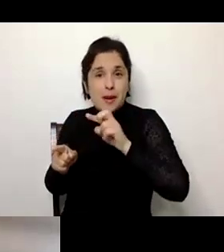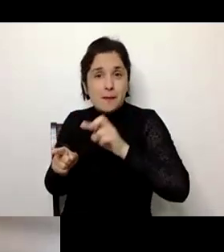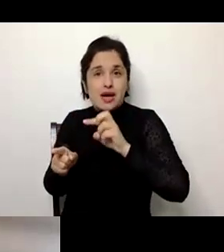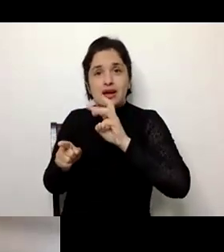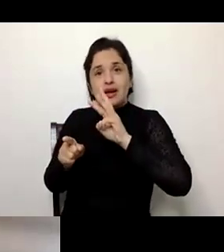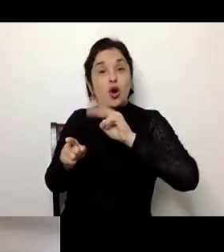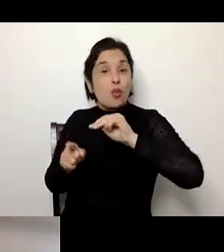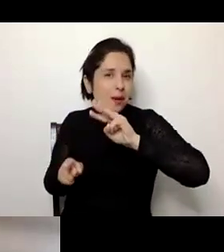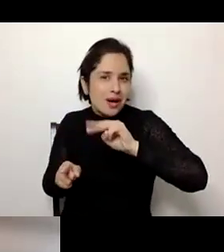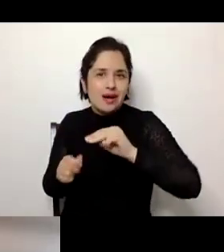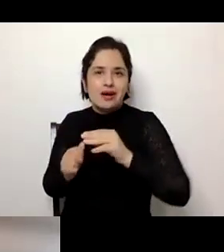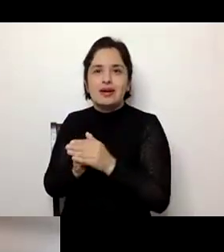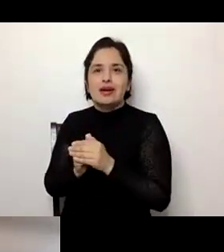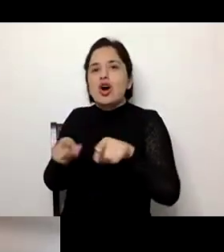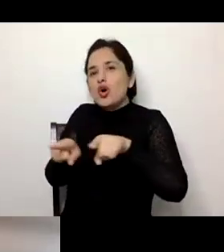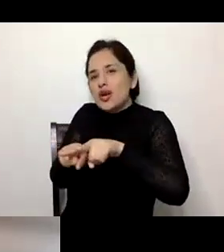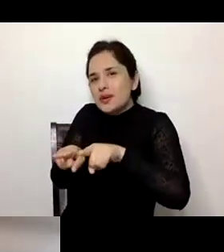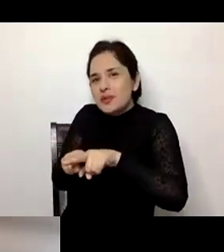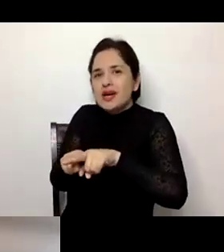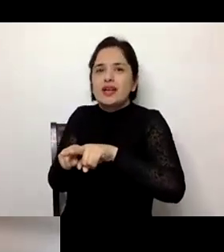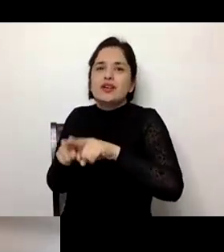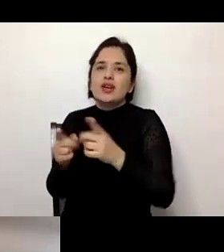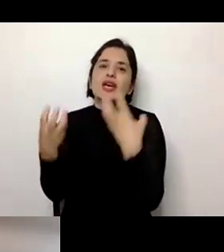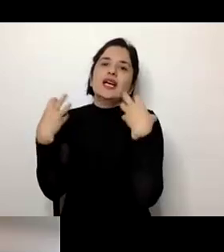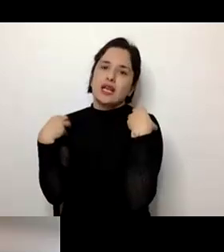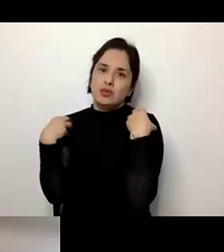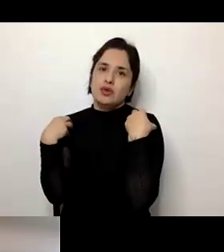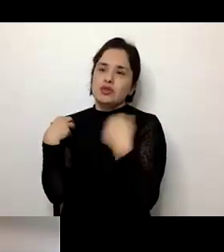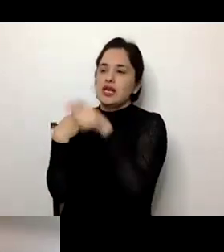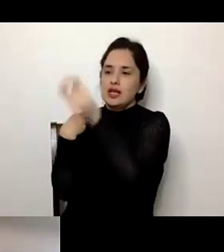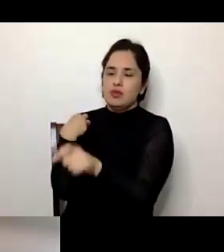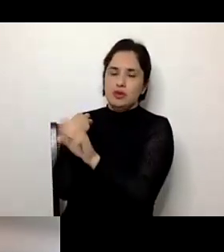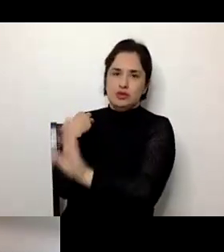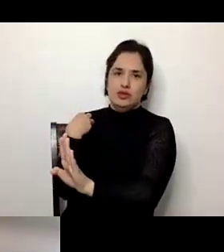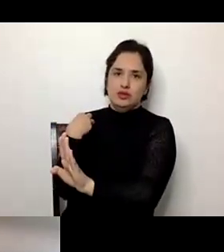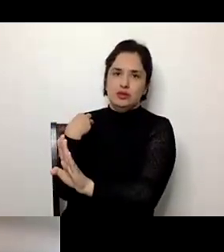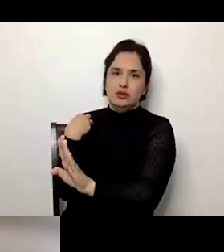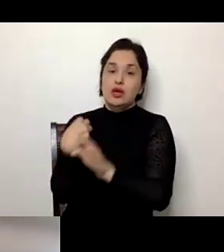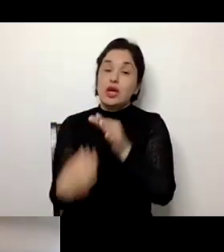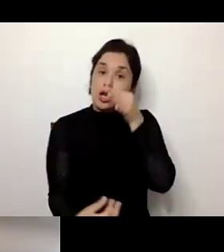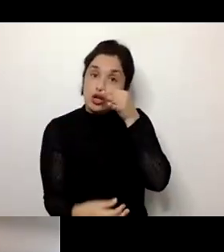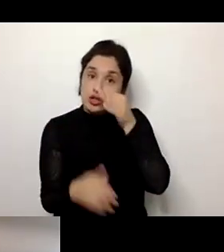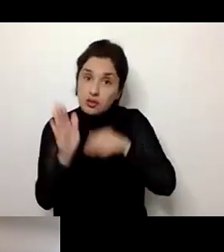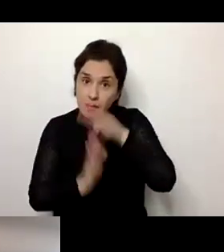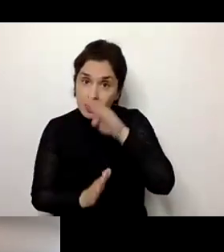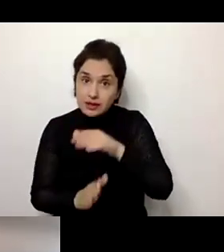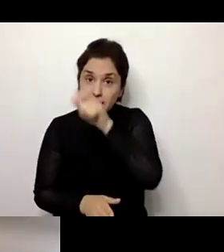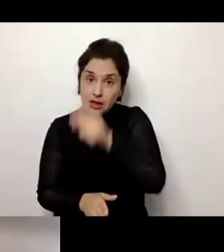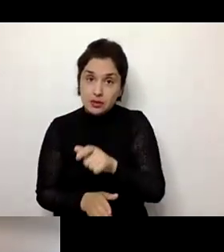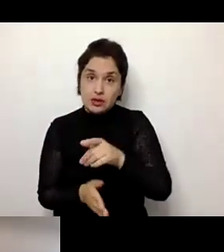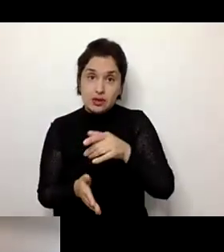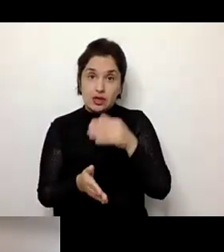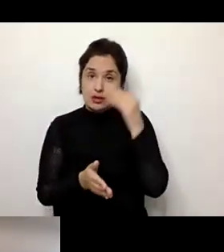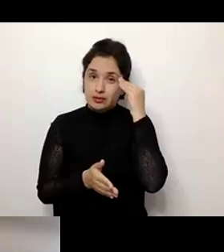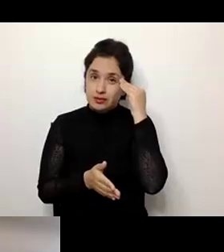mãe ou um irmão mais velho responsável por aquela pessoa. E o que nós observamos, que as pessoas com deficiência